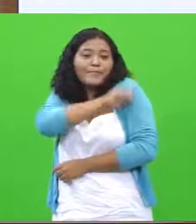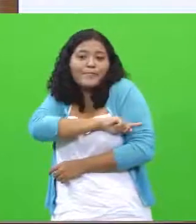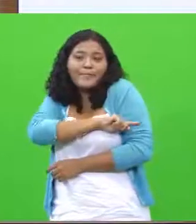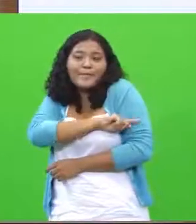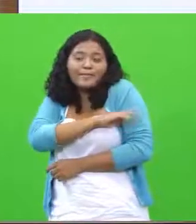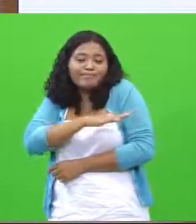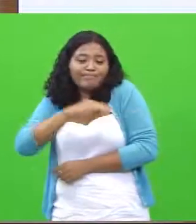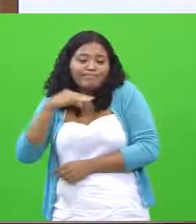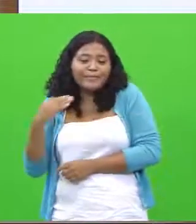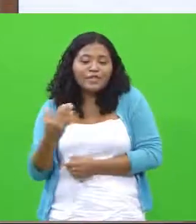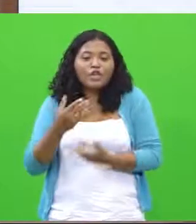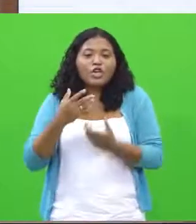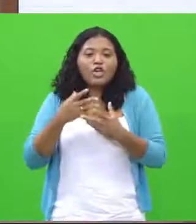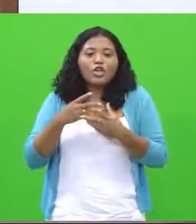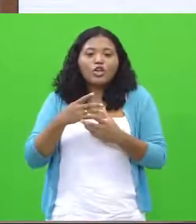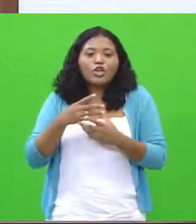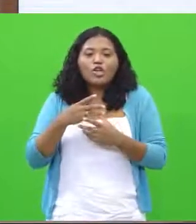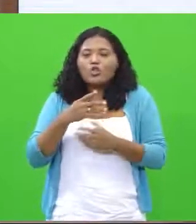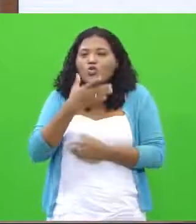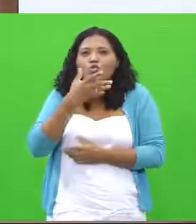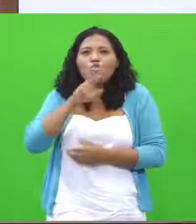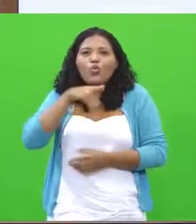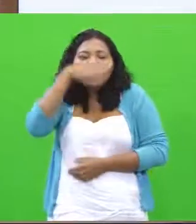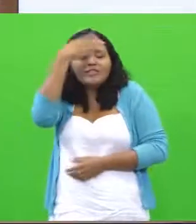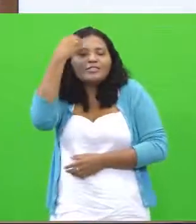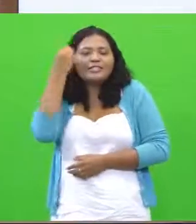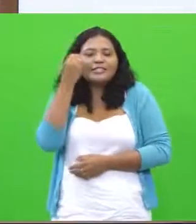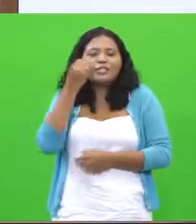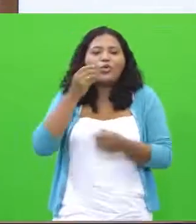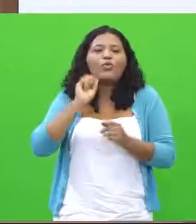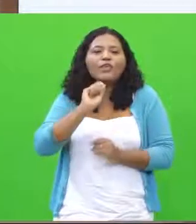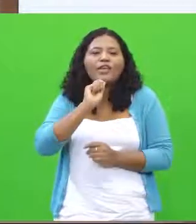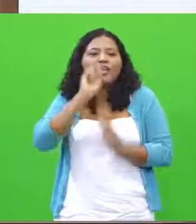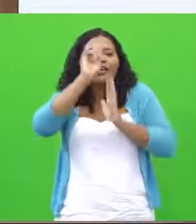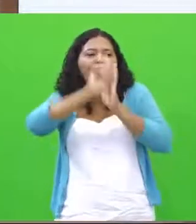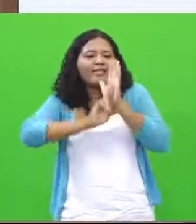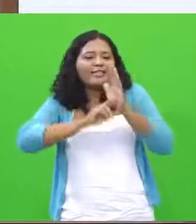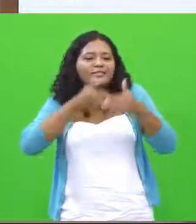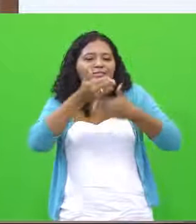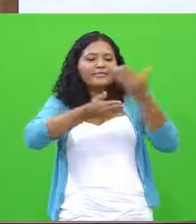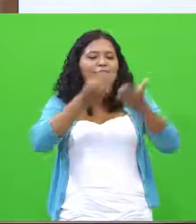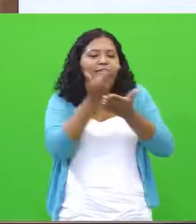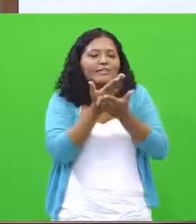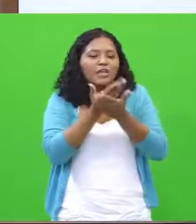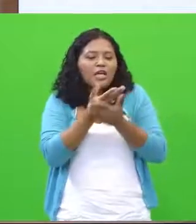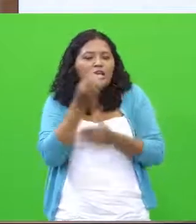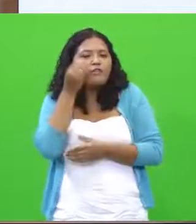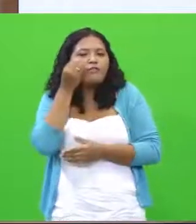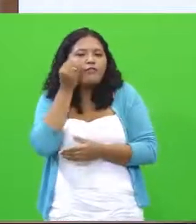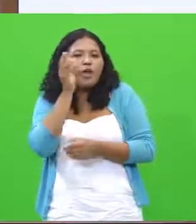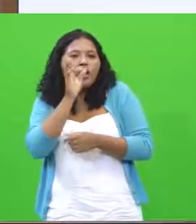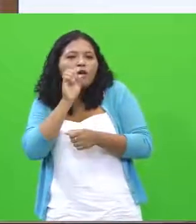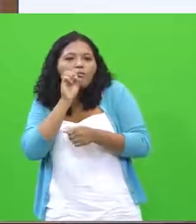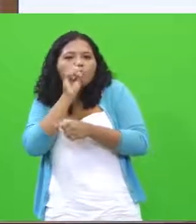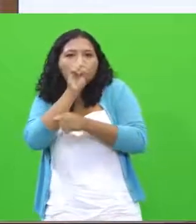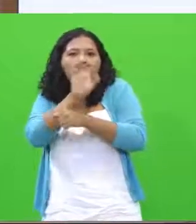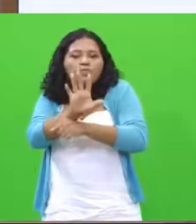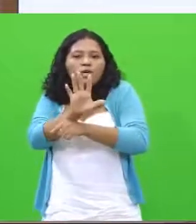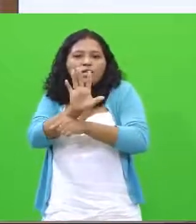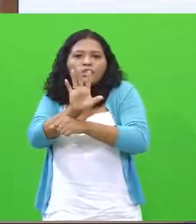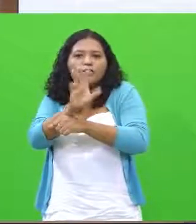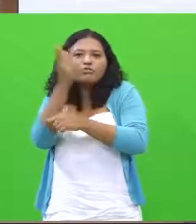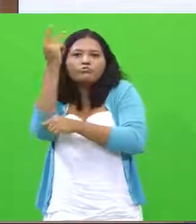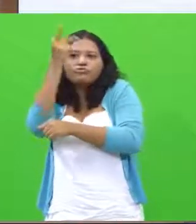todas as aulas de redação ela trazia uma imagem para a sala de aula envolvia aquela